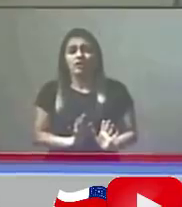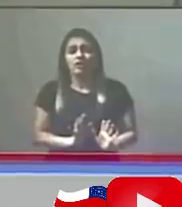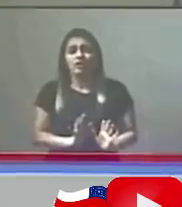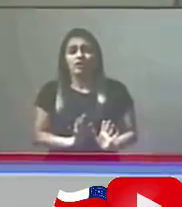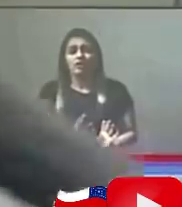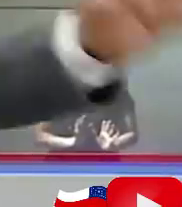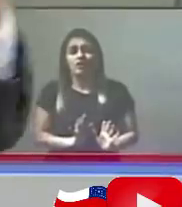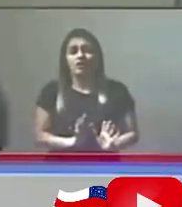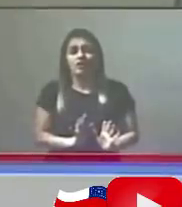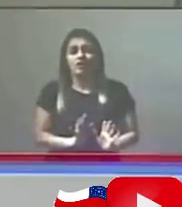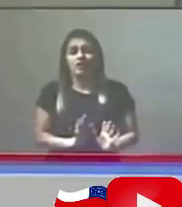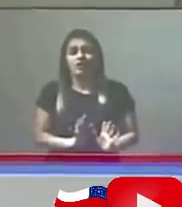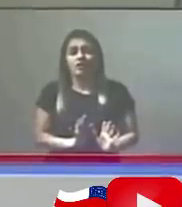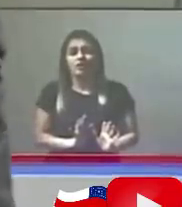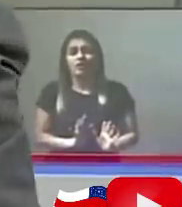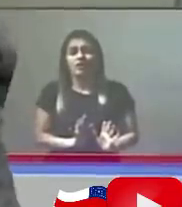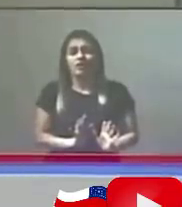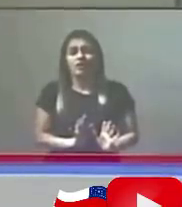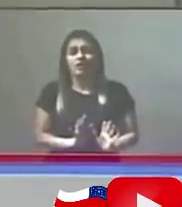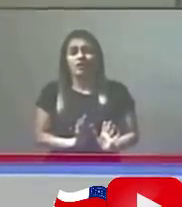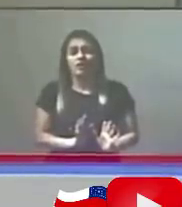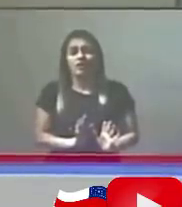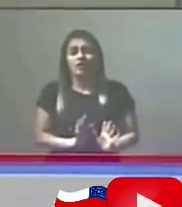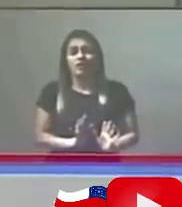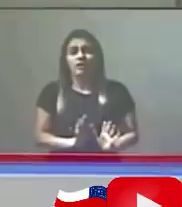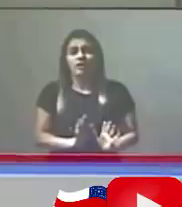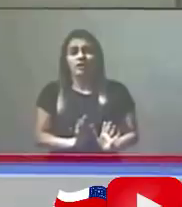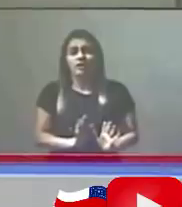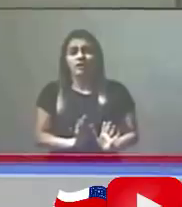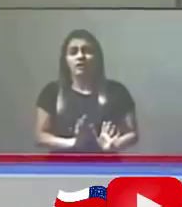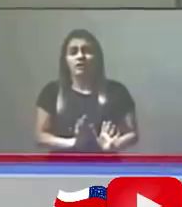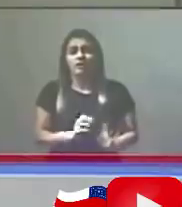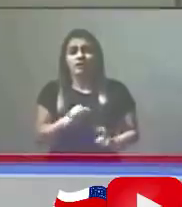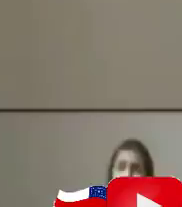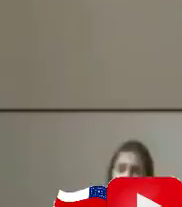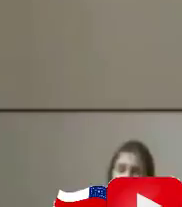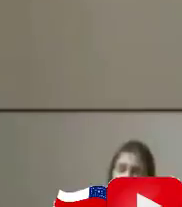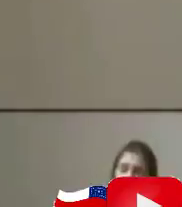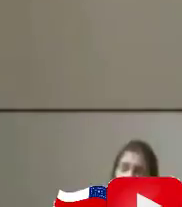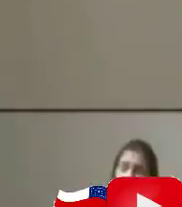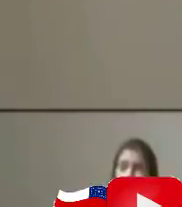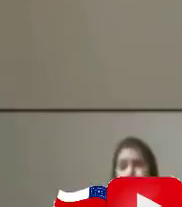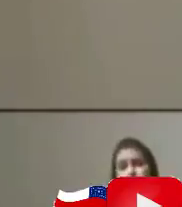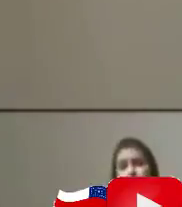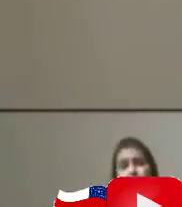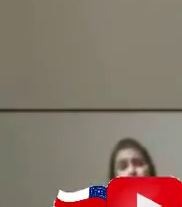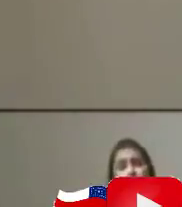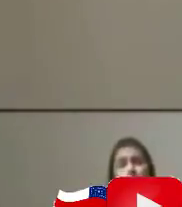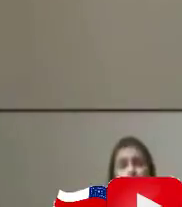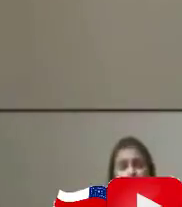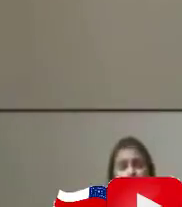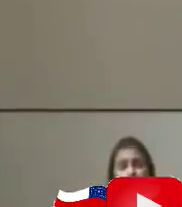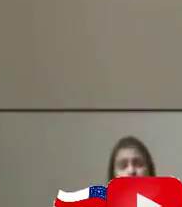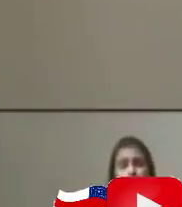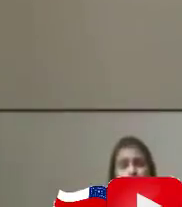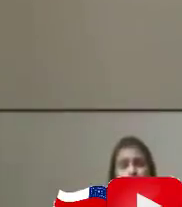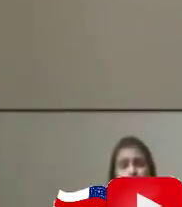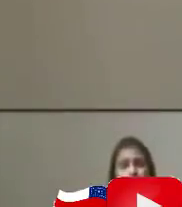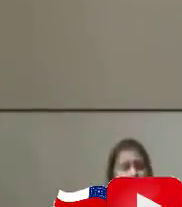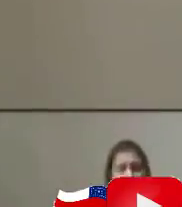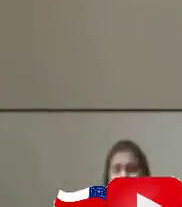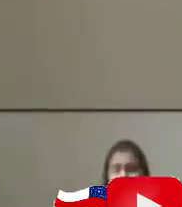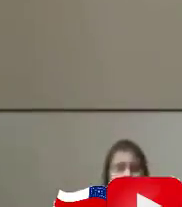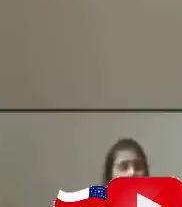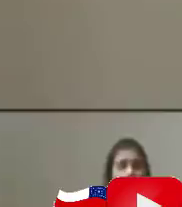Bota de novo. Eu vou... Não, não, isso é meme. Bota de novo. Bota de novo. Isso não vai trazer, não vai trazer bem